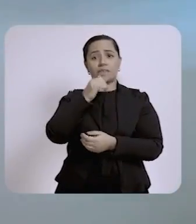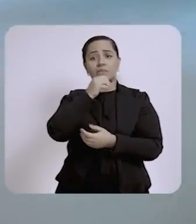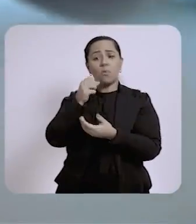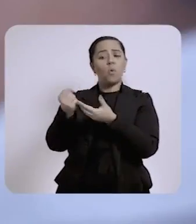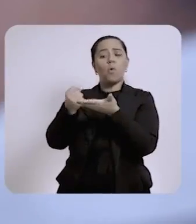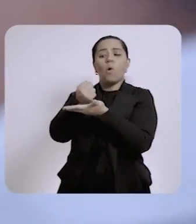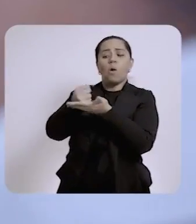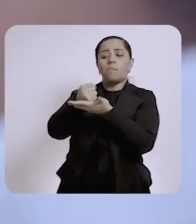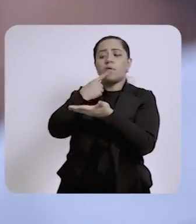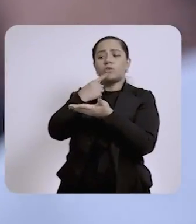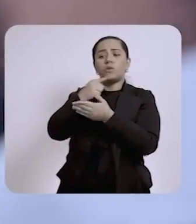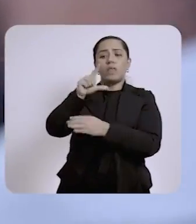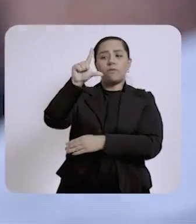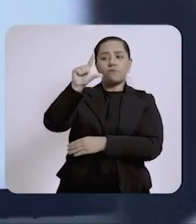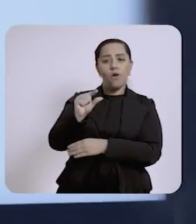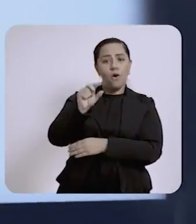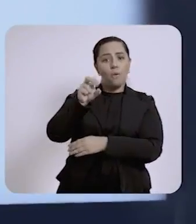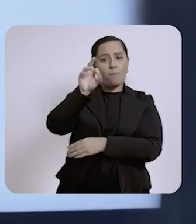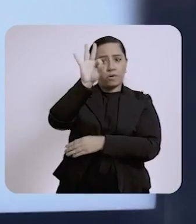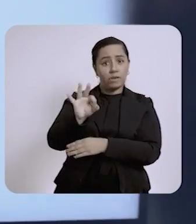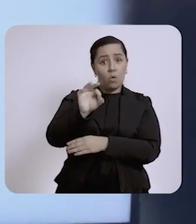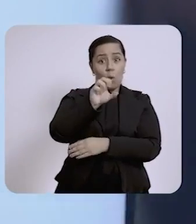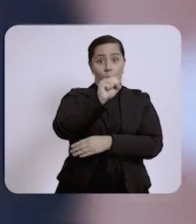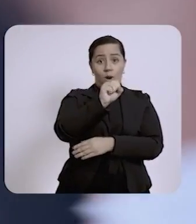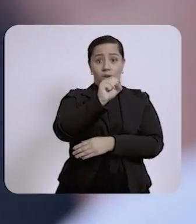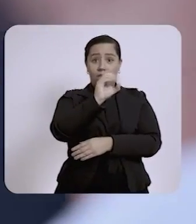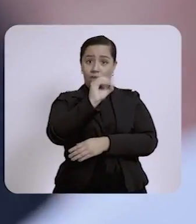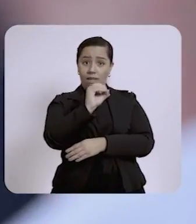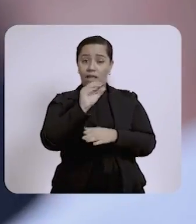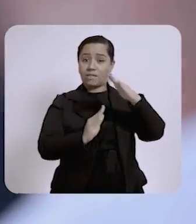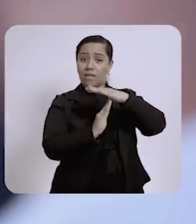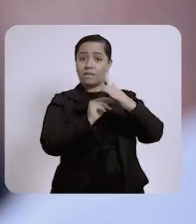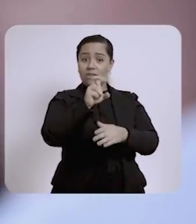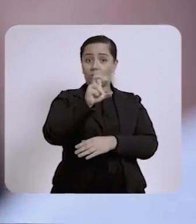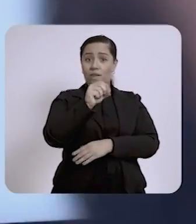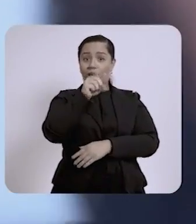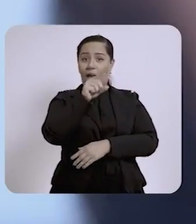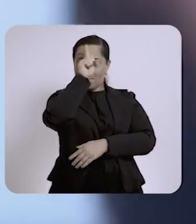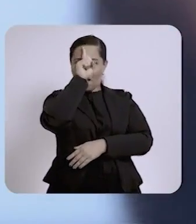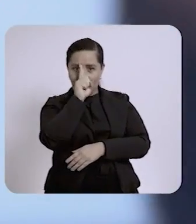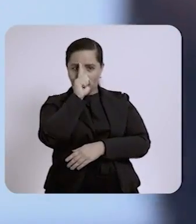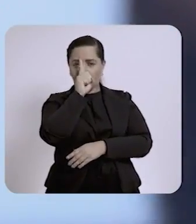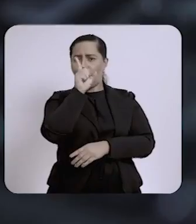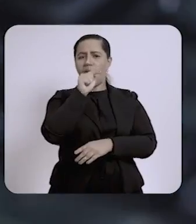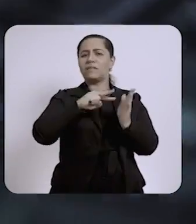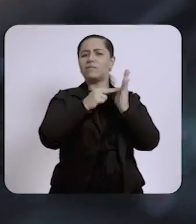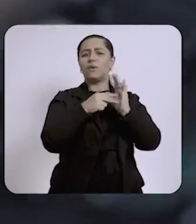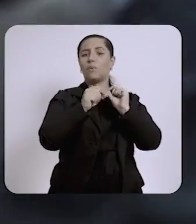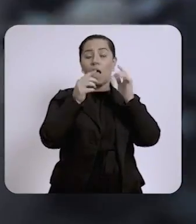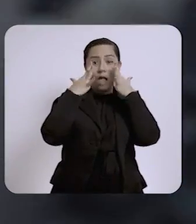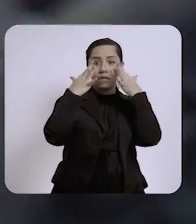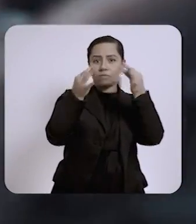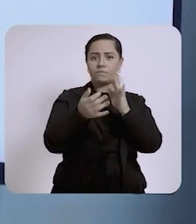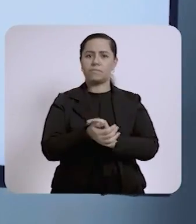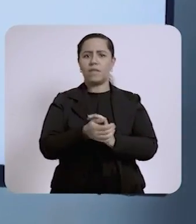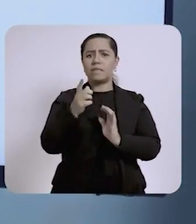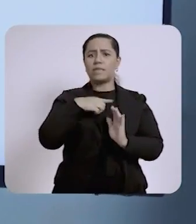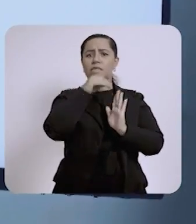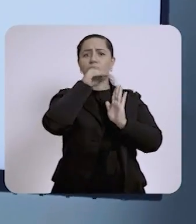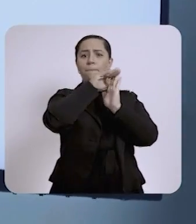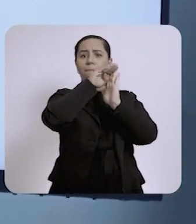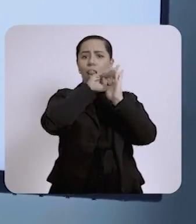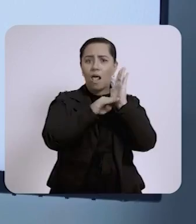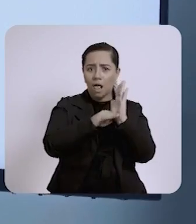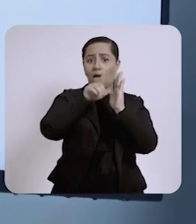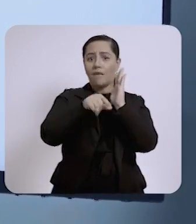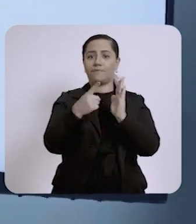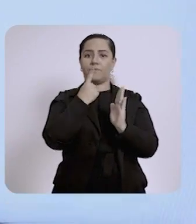Se o estoque está acima de 80%, a luz é verde. De 80% a 50% é luz amarela, que quer dizer atenção. Se chegou